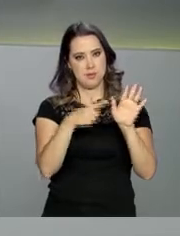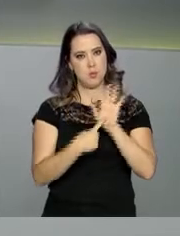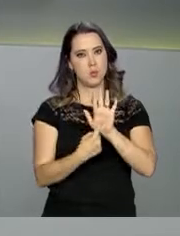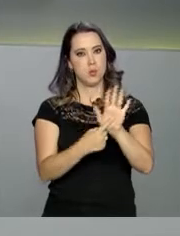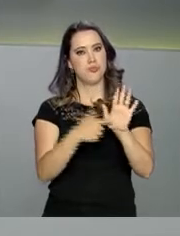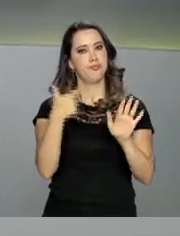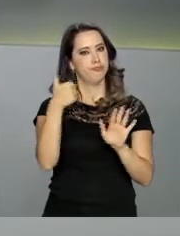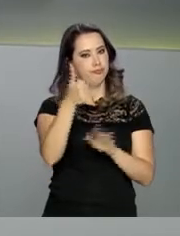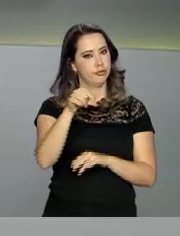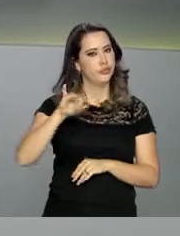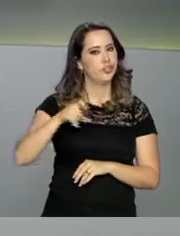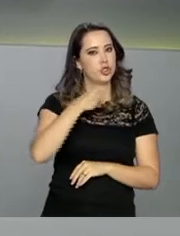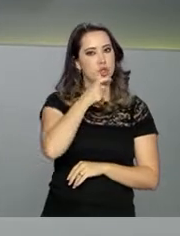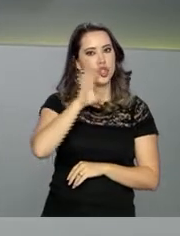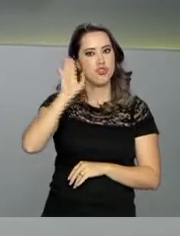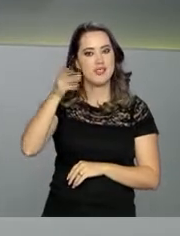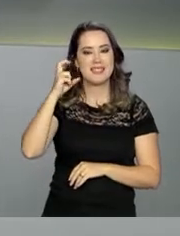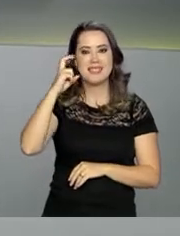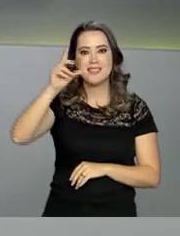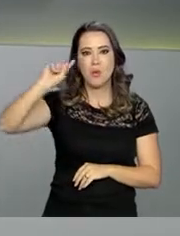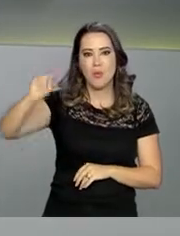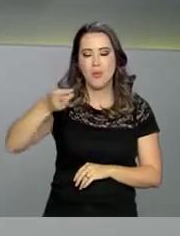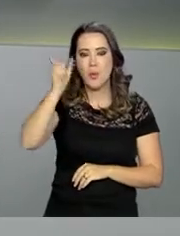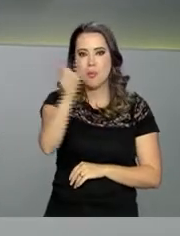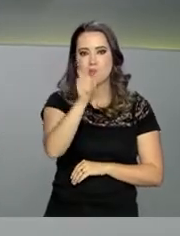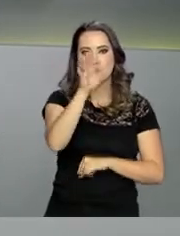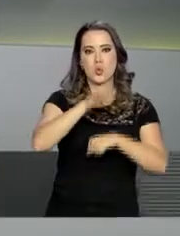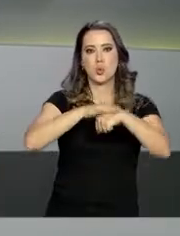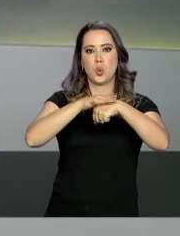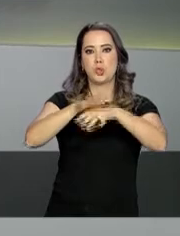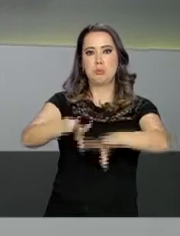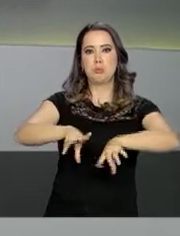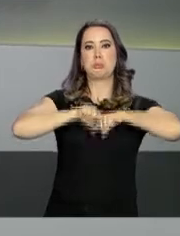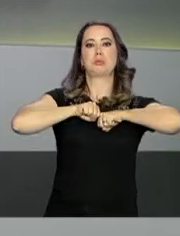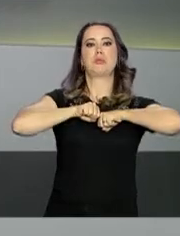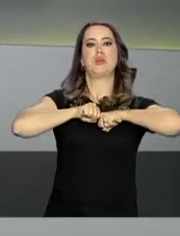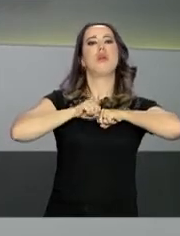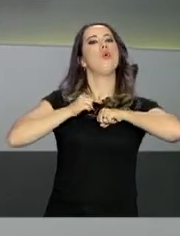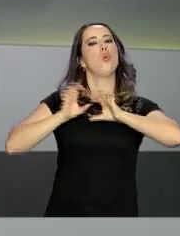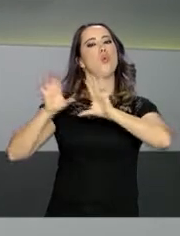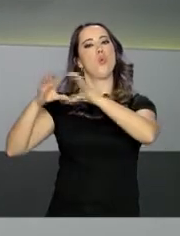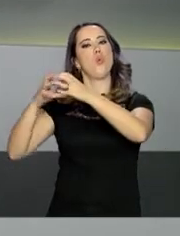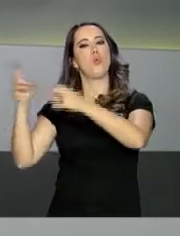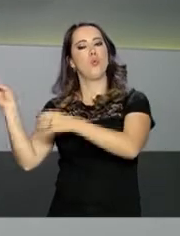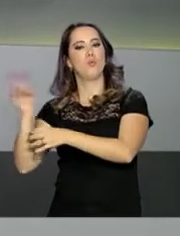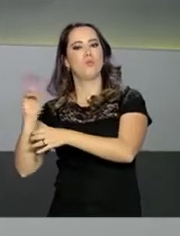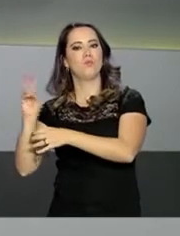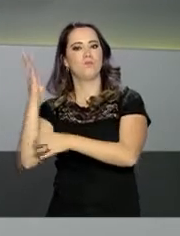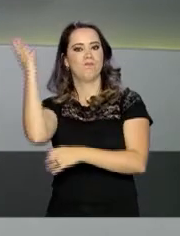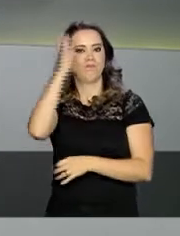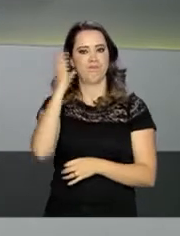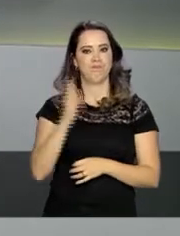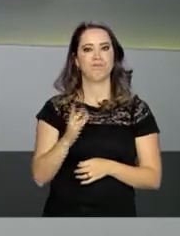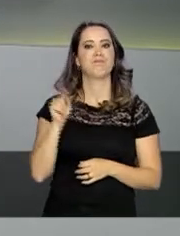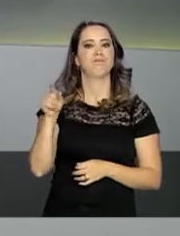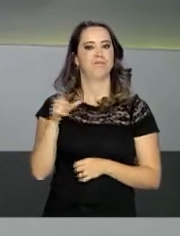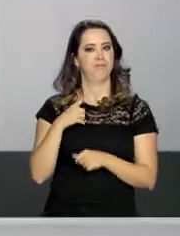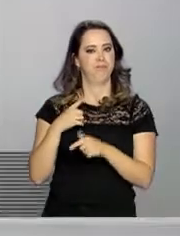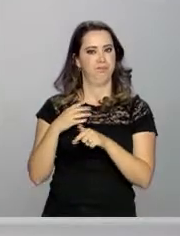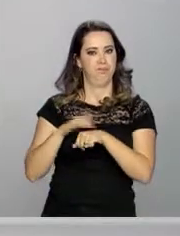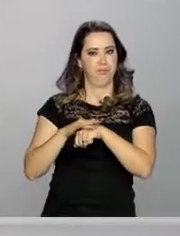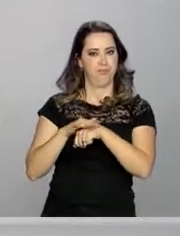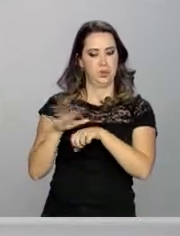julho, foram confirmados 5.004 casos em 11 países, sendo a maior parte deles na Venezuela e no Brasil.